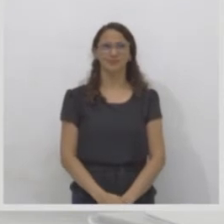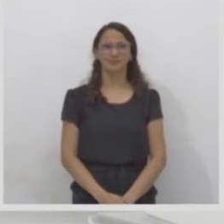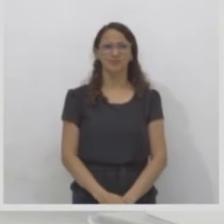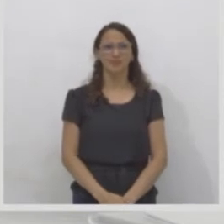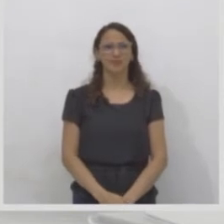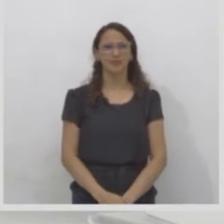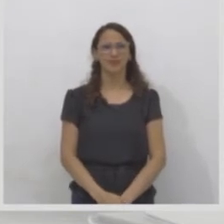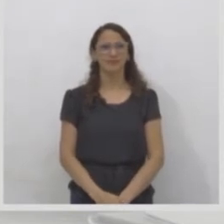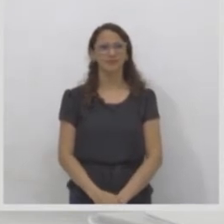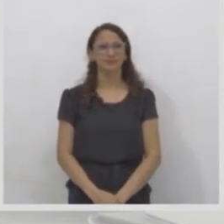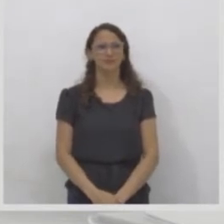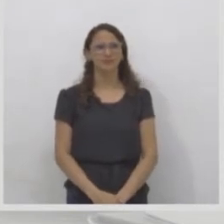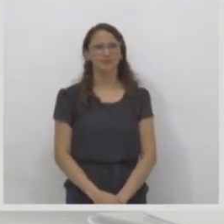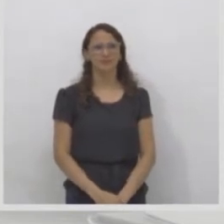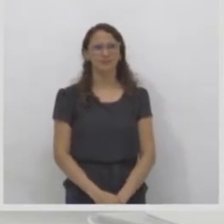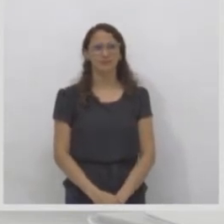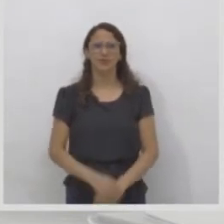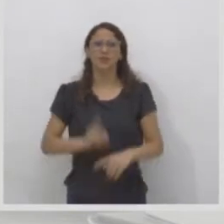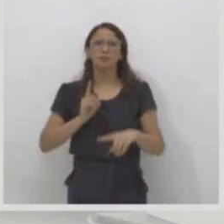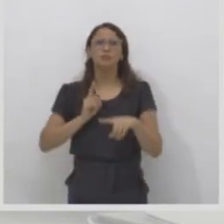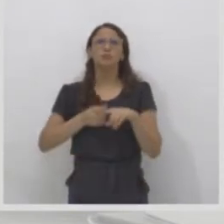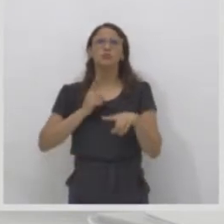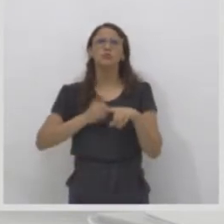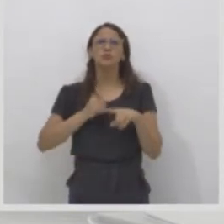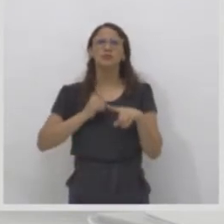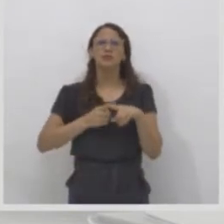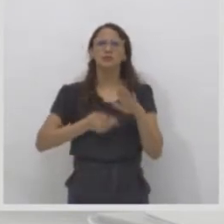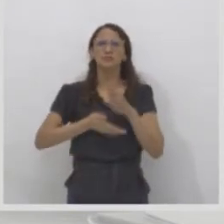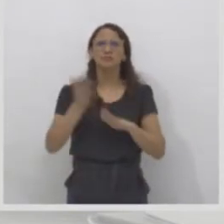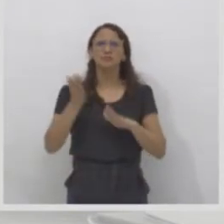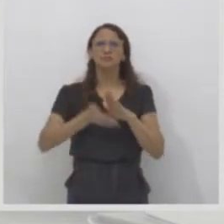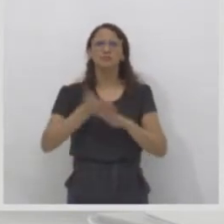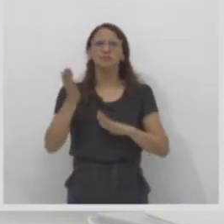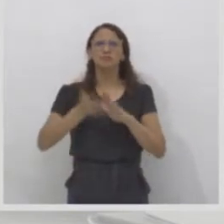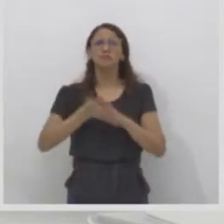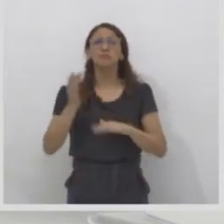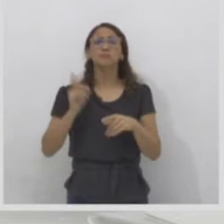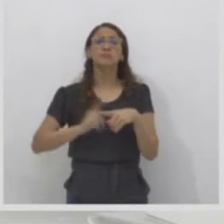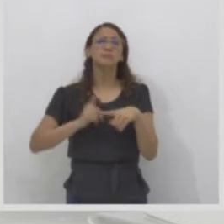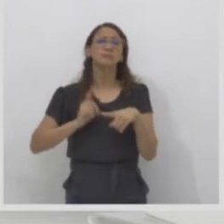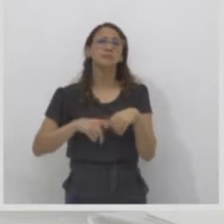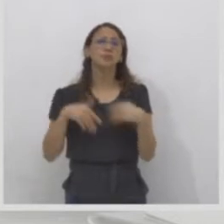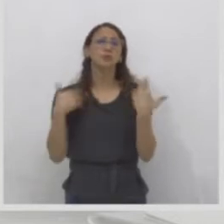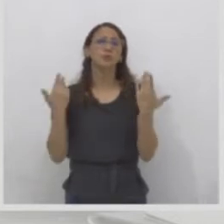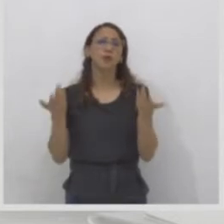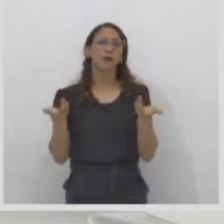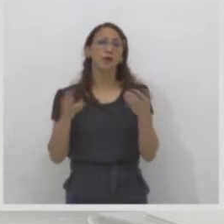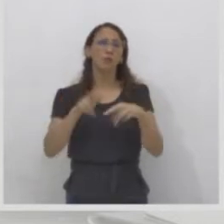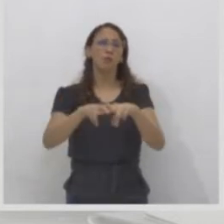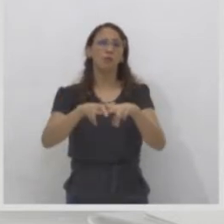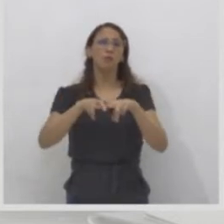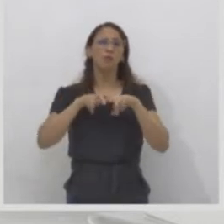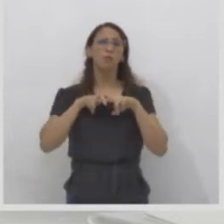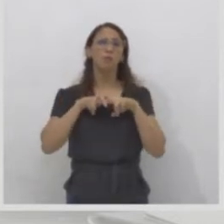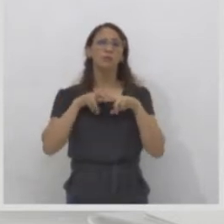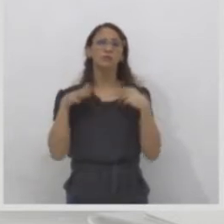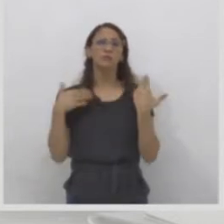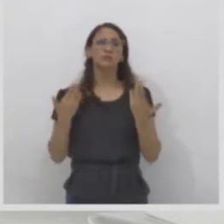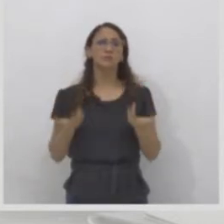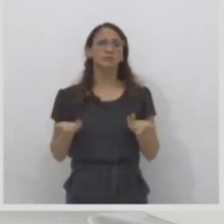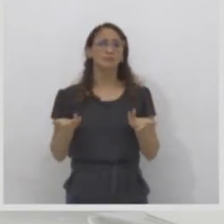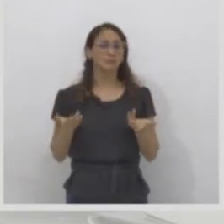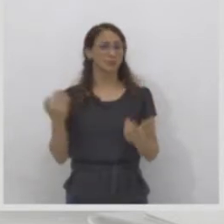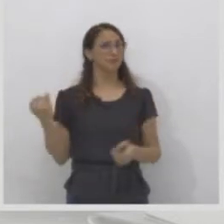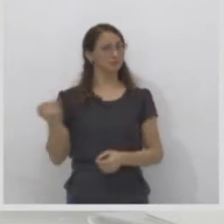vendo aí. As motivações para as migrações. Isso é extremamente importante,